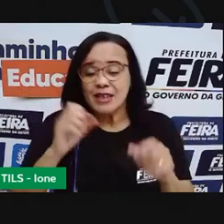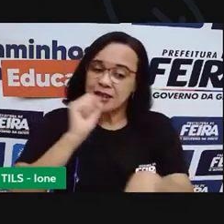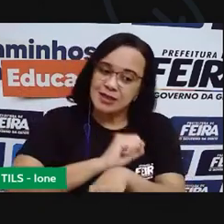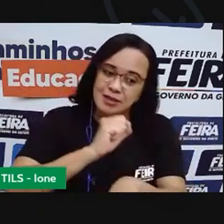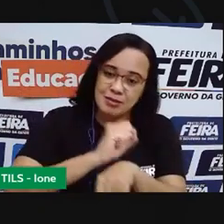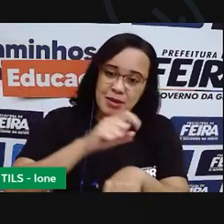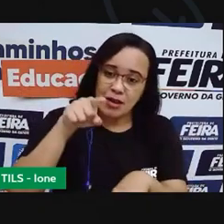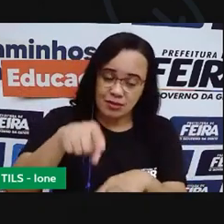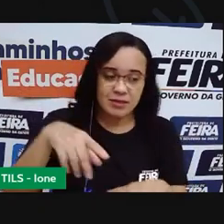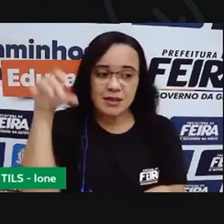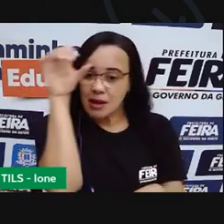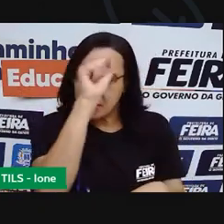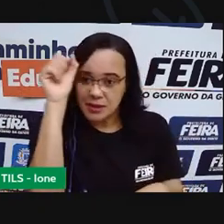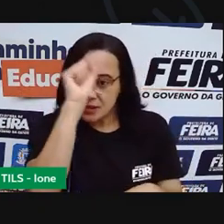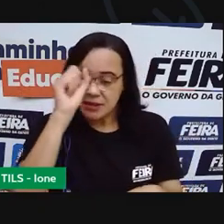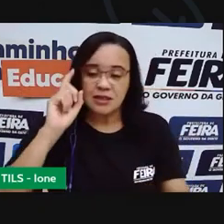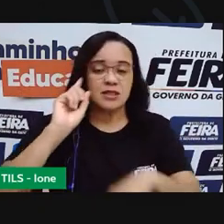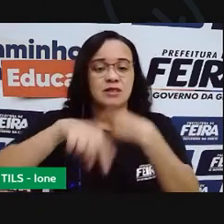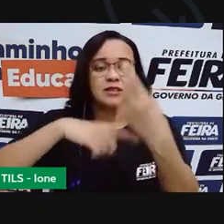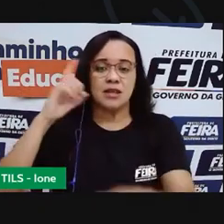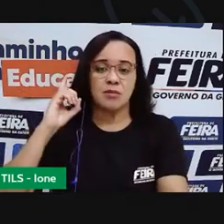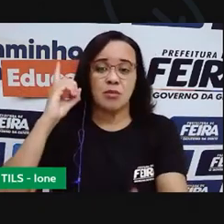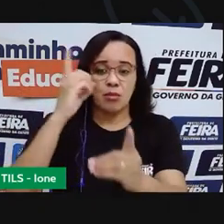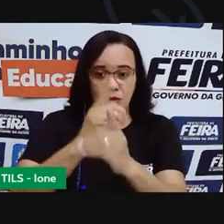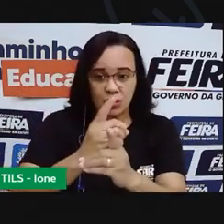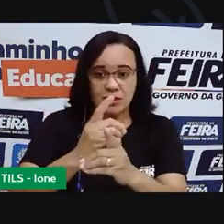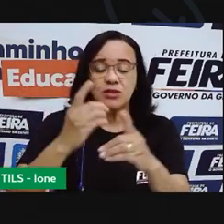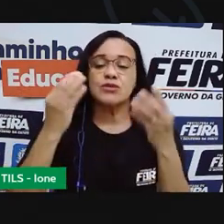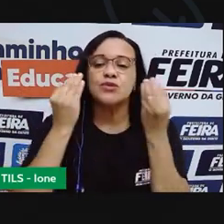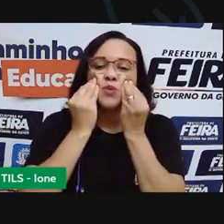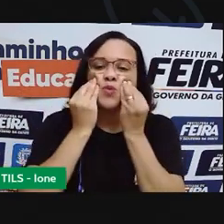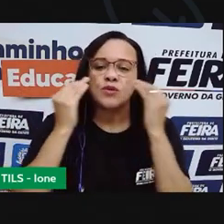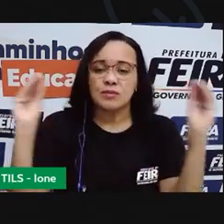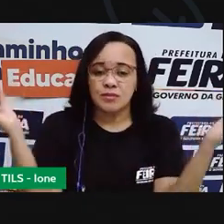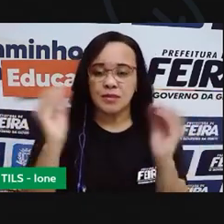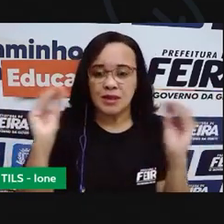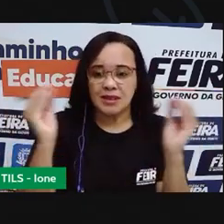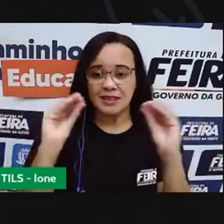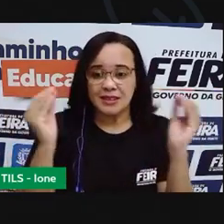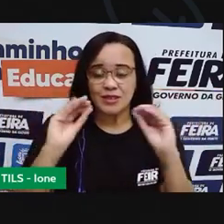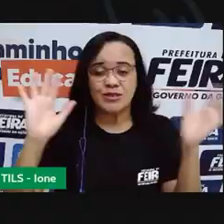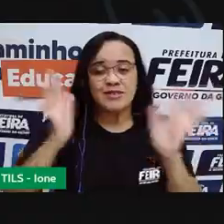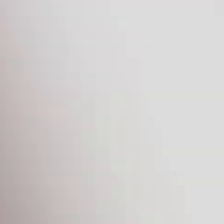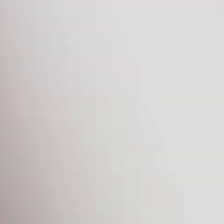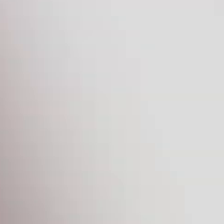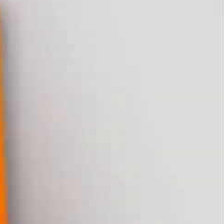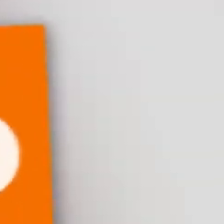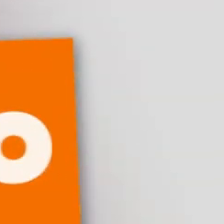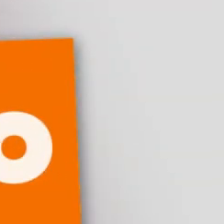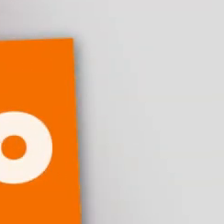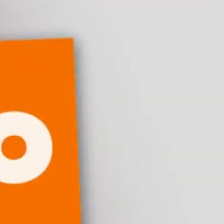Nos vemos No próximo encontro Beijo grande Até mais